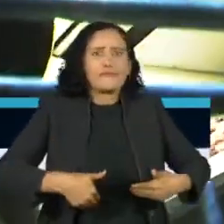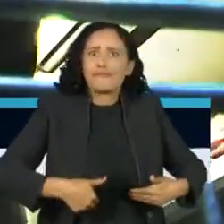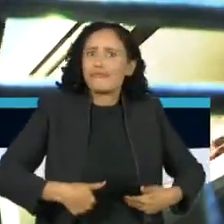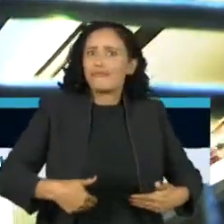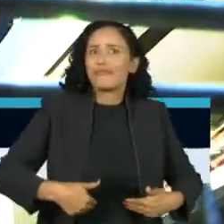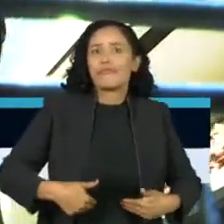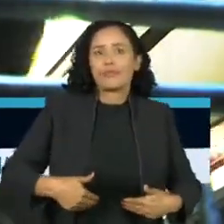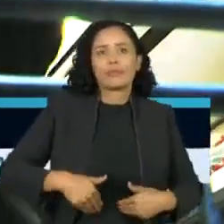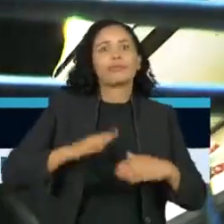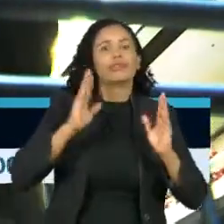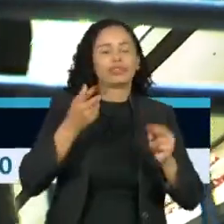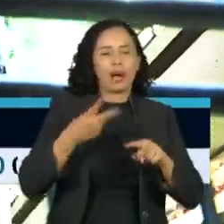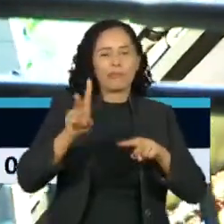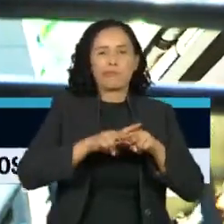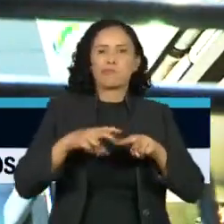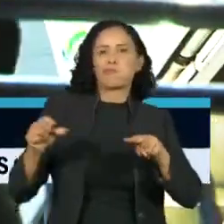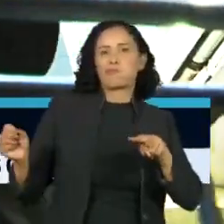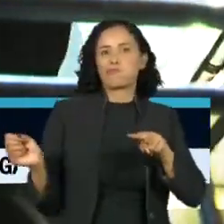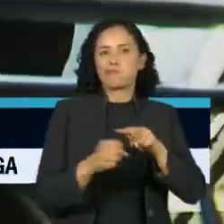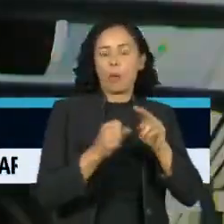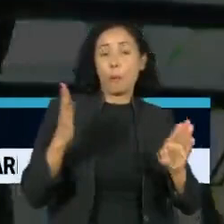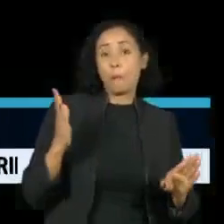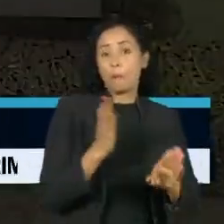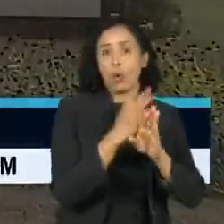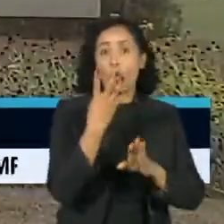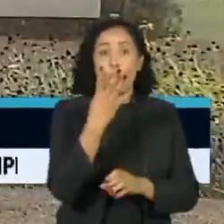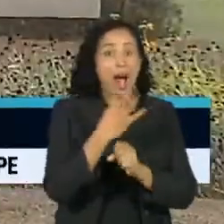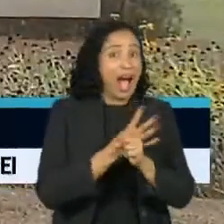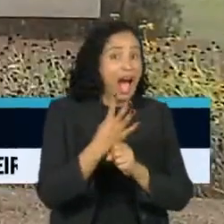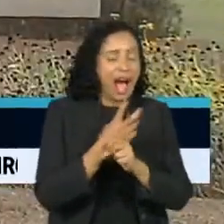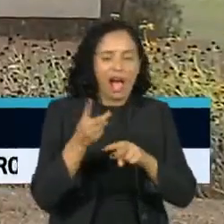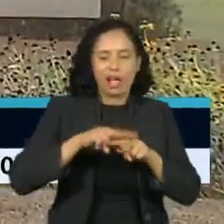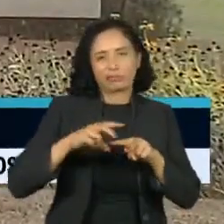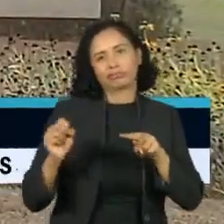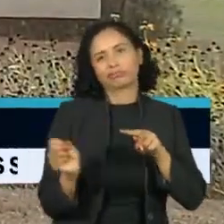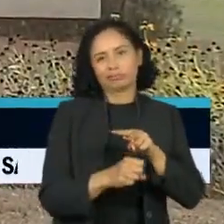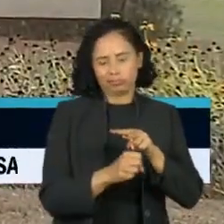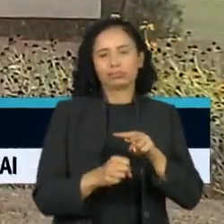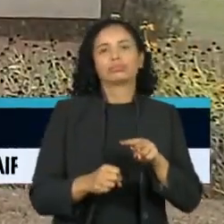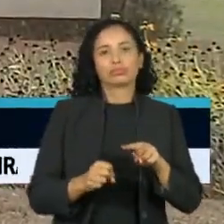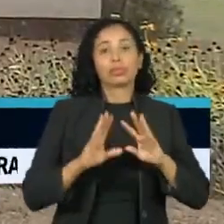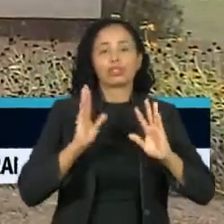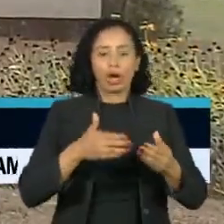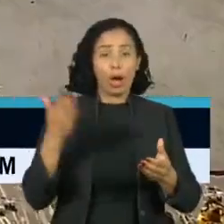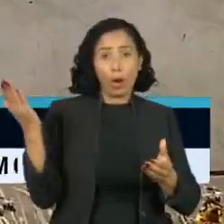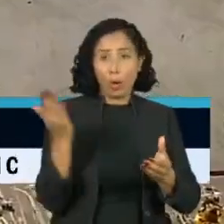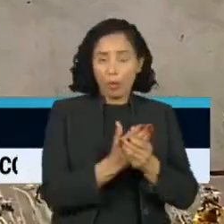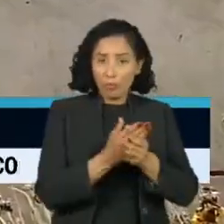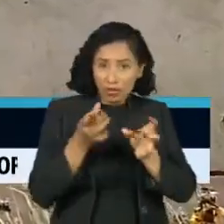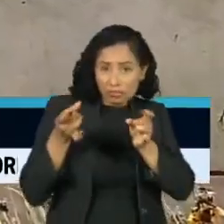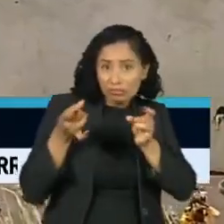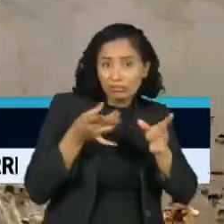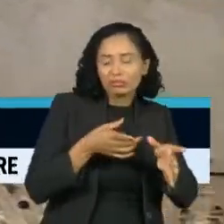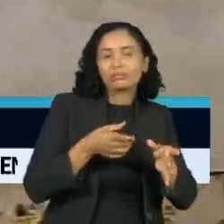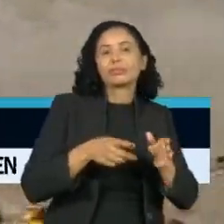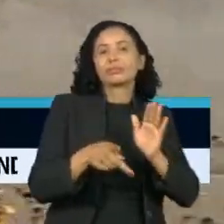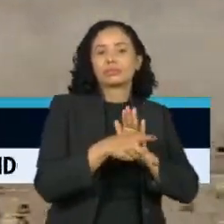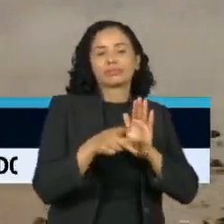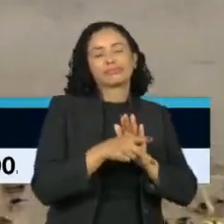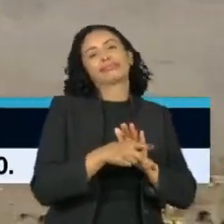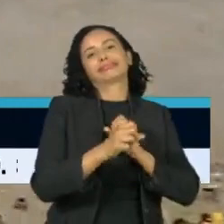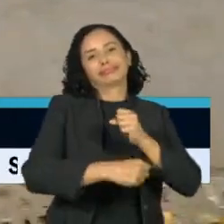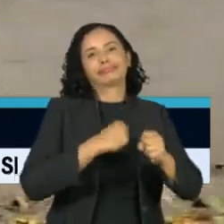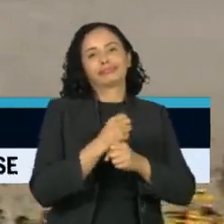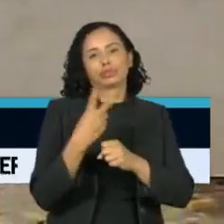Preso em flagrante e ficou detido por mais de quatro anos. O caso só foi arquivado neste ano, após decisão do